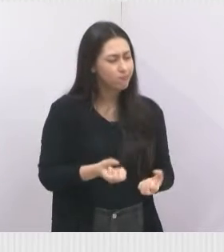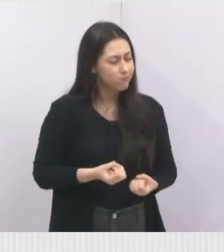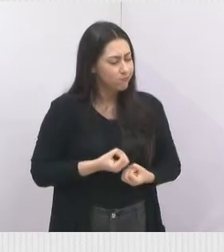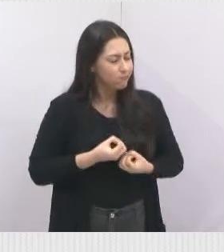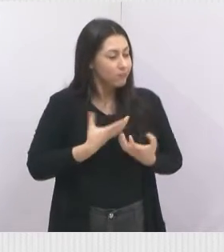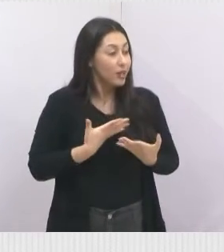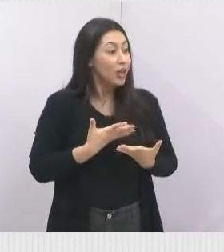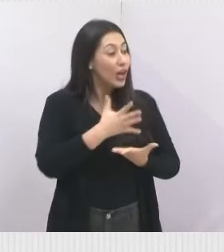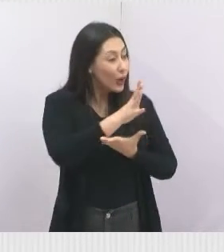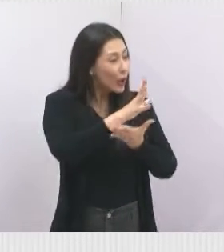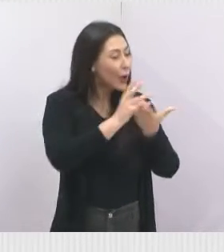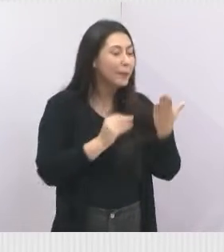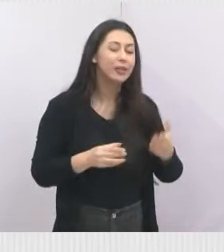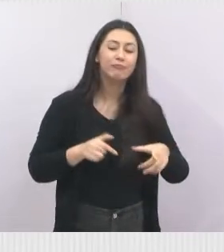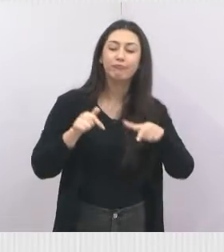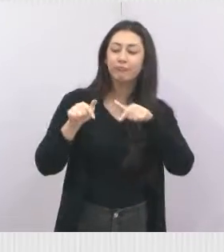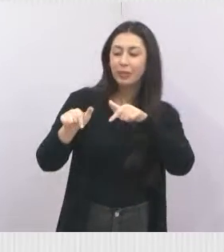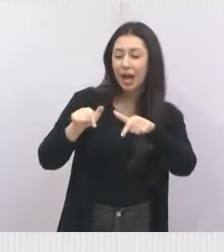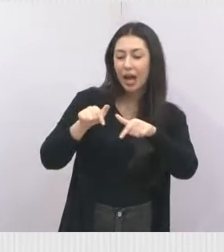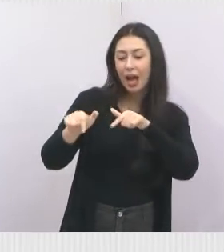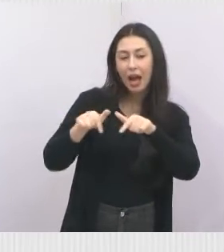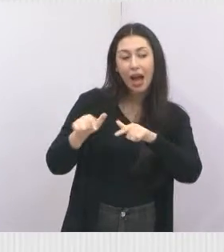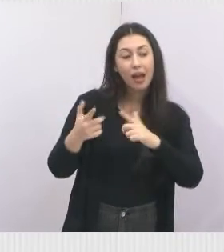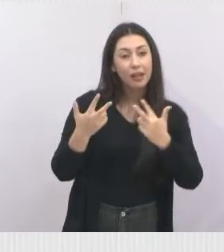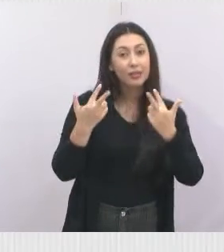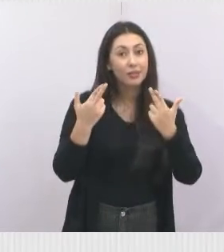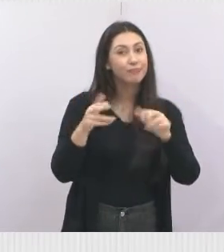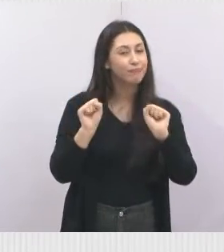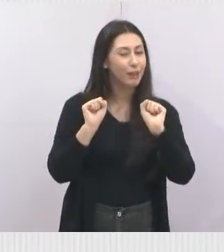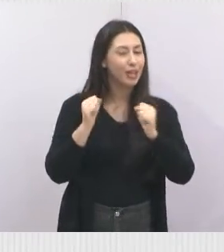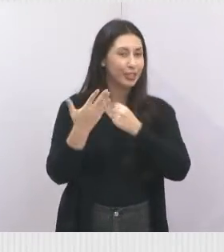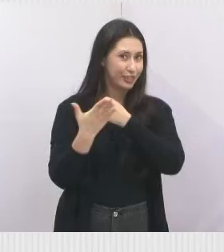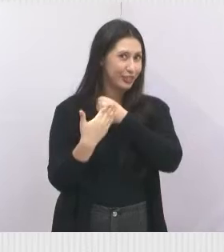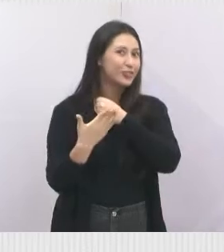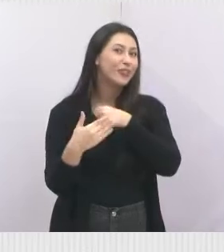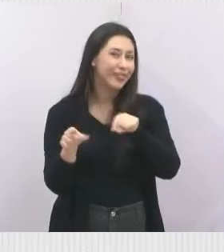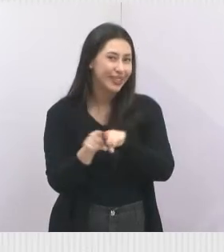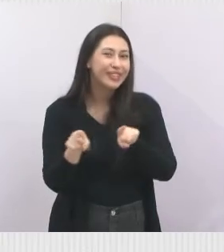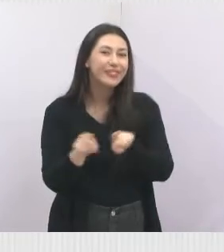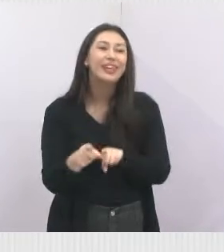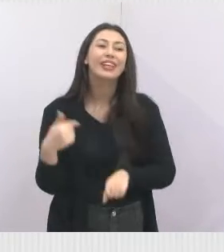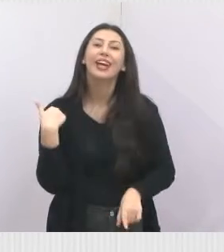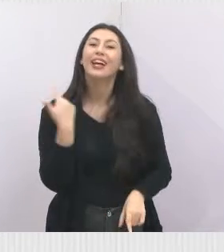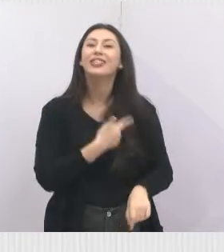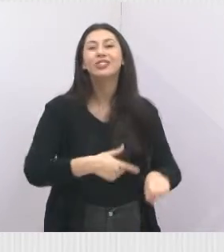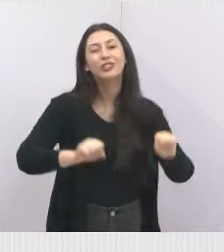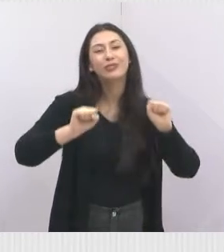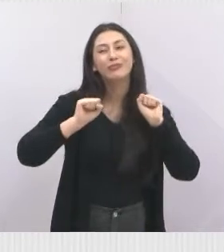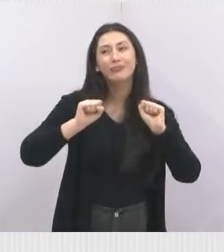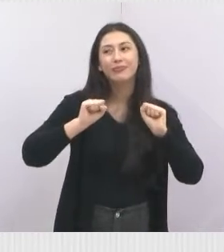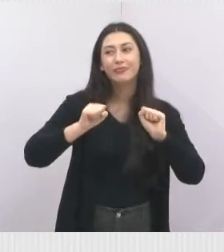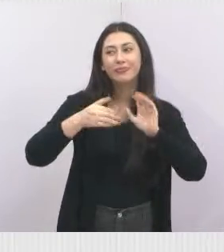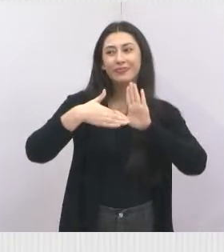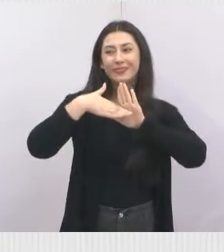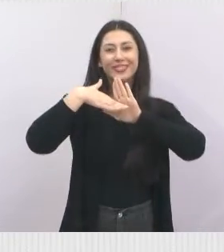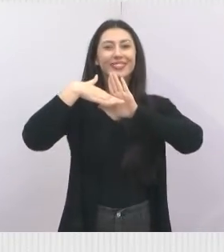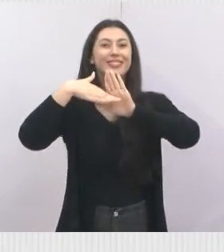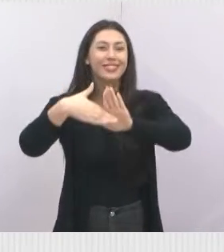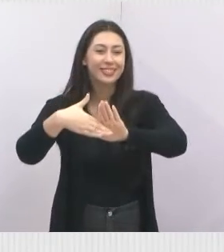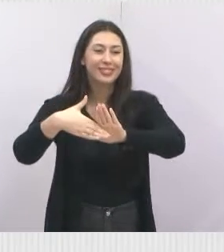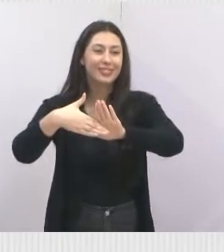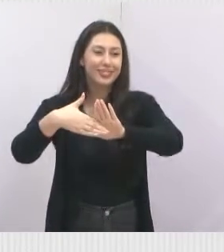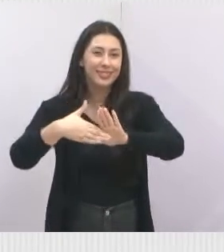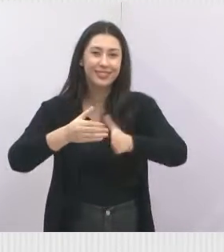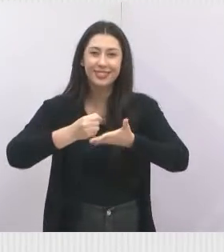nesses projetos e possam levar e chamem a gente, lógico, né? Para que a gente possa também dar essa força,